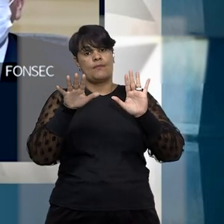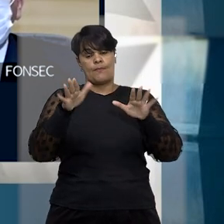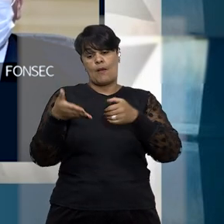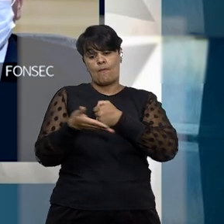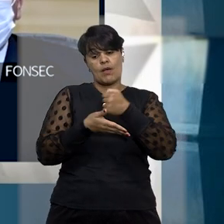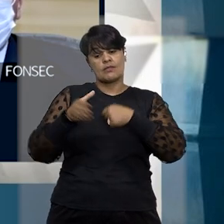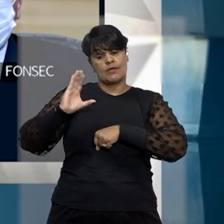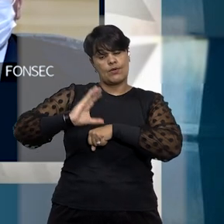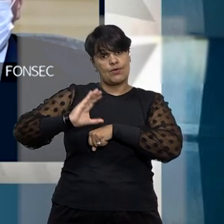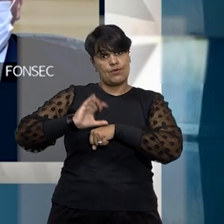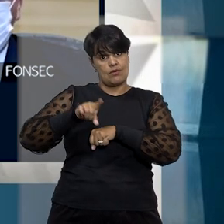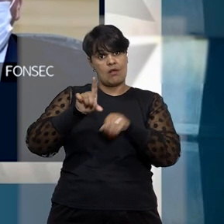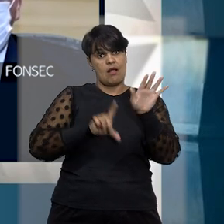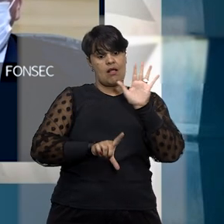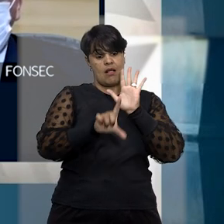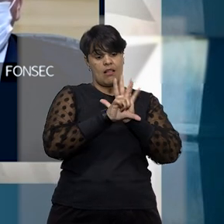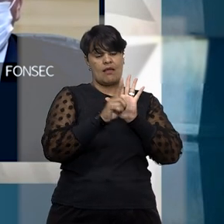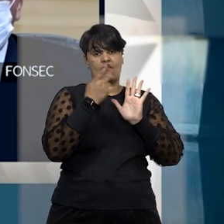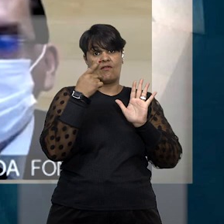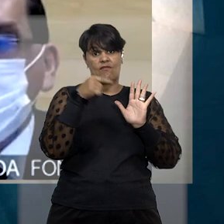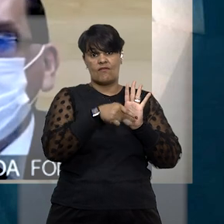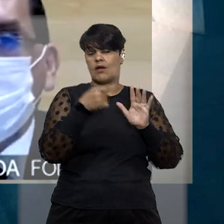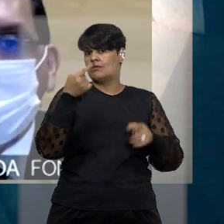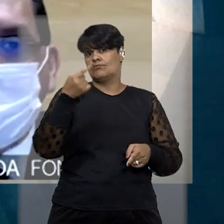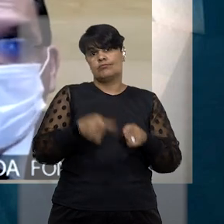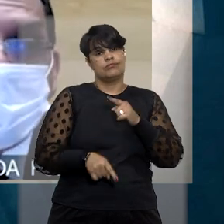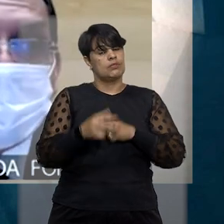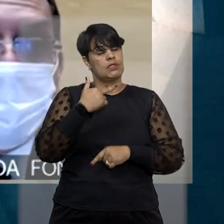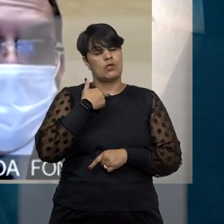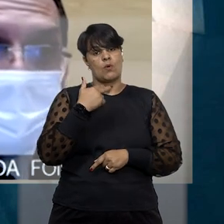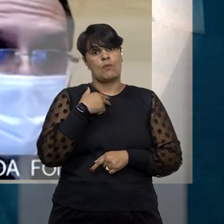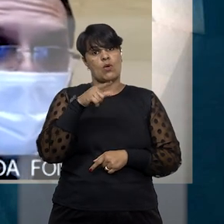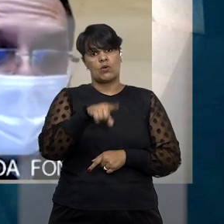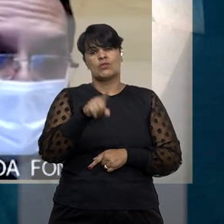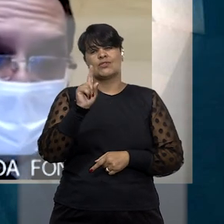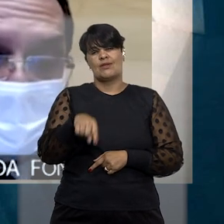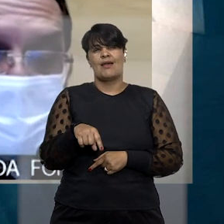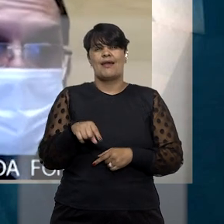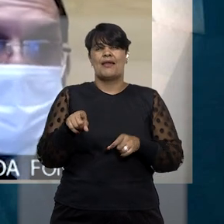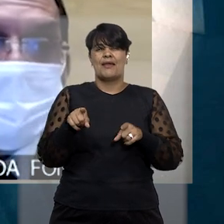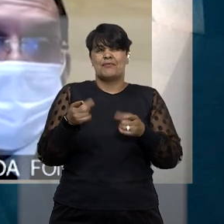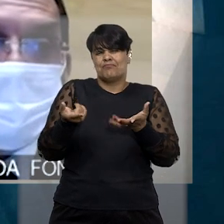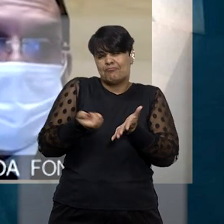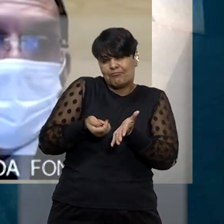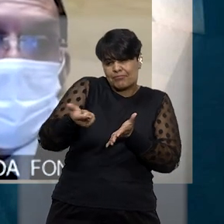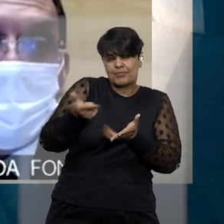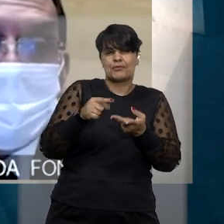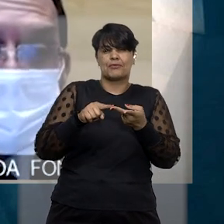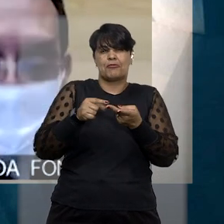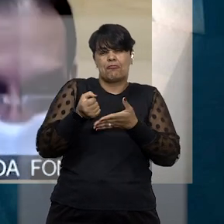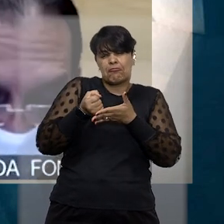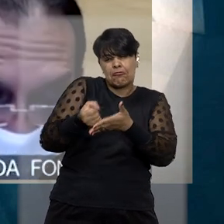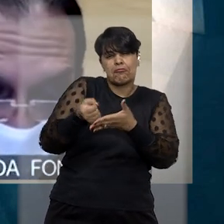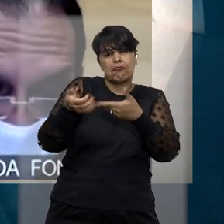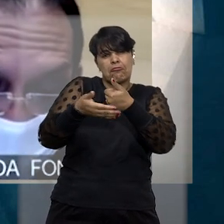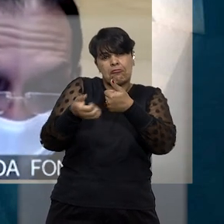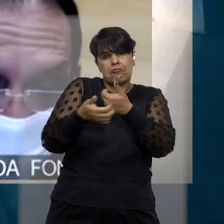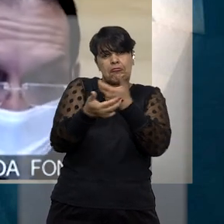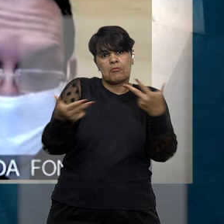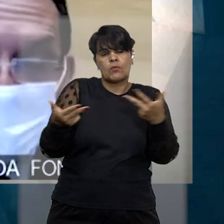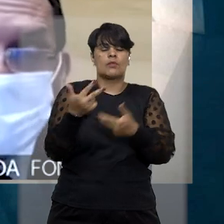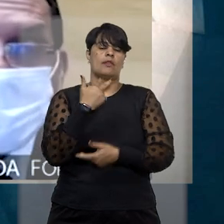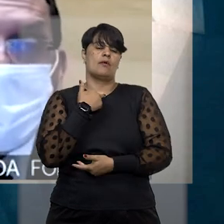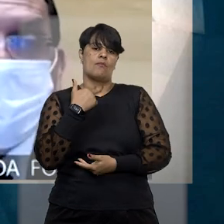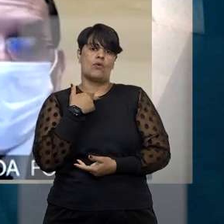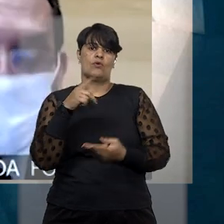a lei considerará inafiançáveis e impossibilitados de graça ou anistia a prática de tortura, o